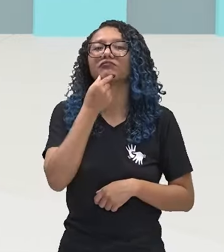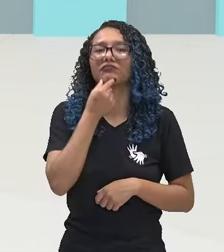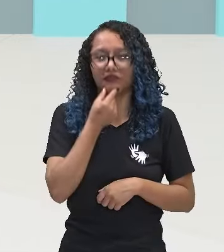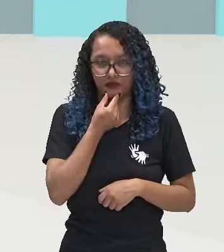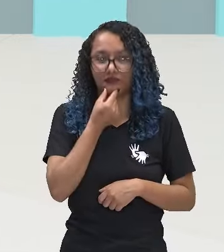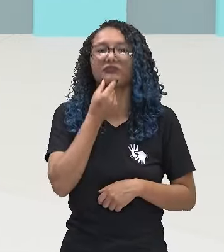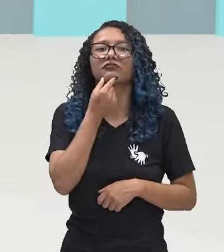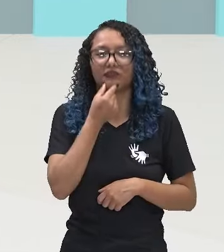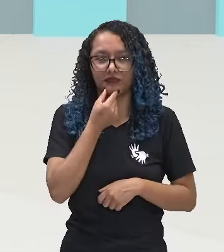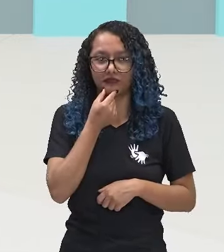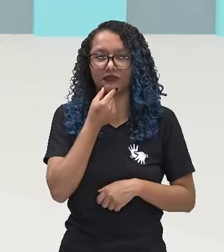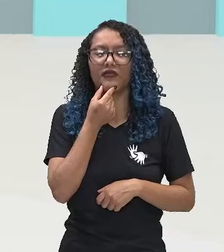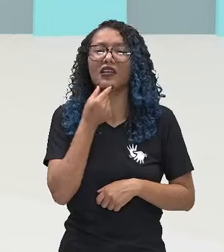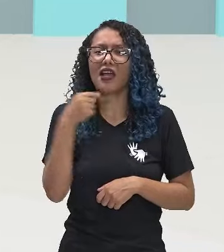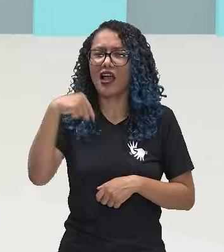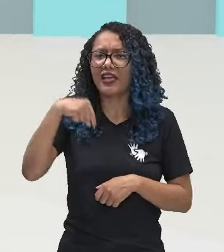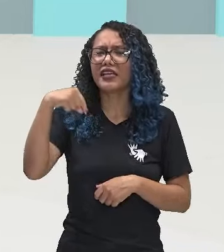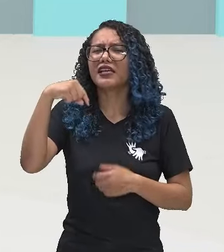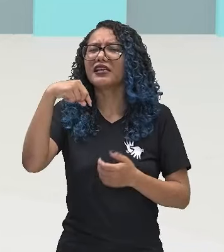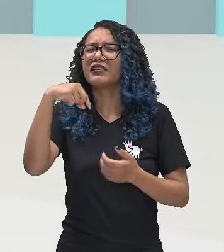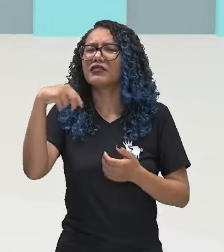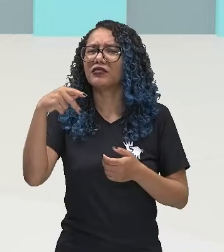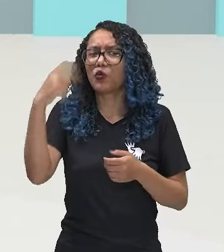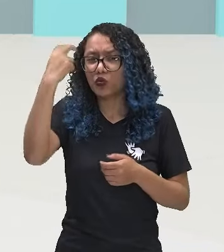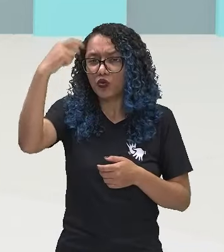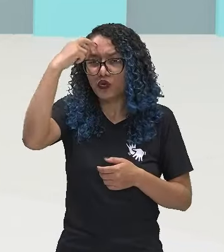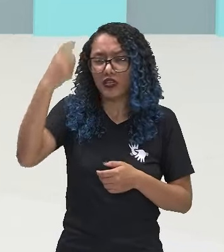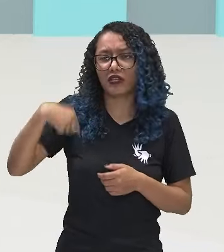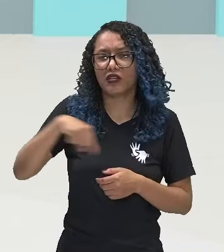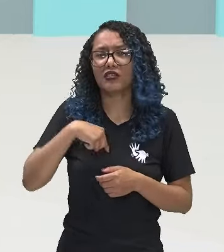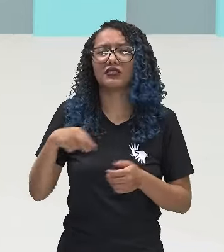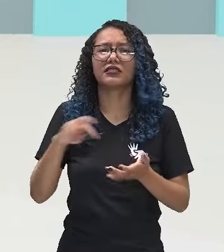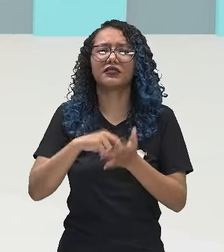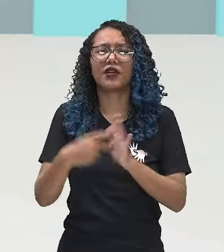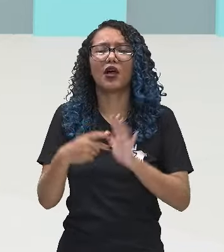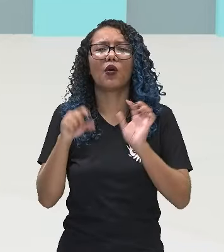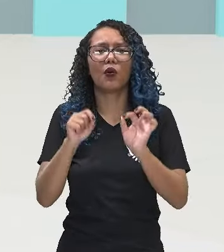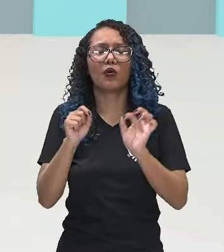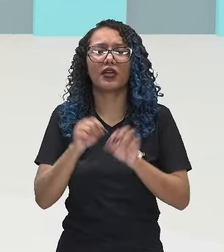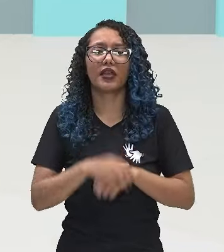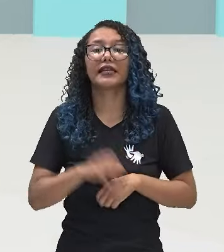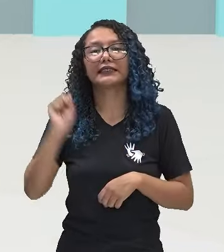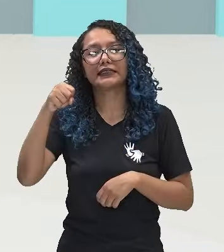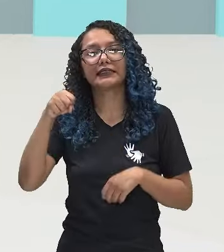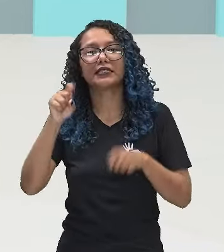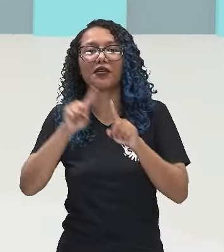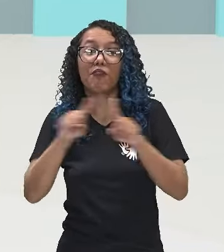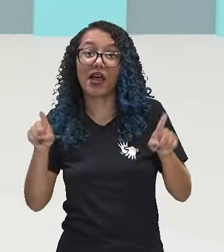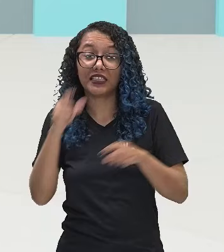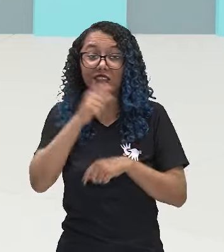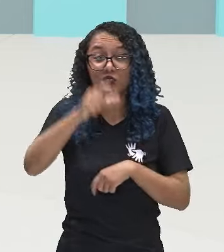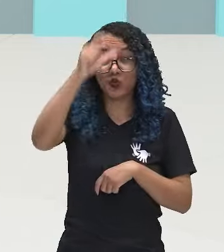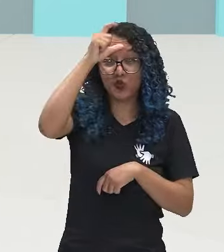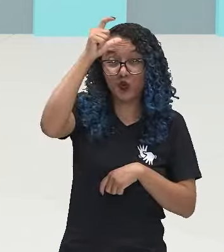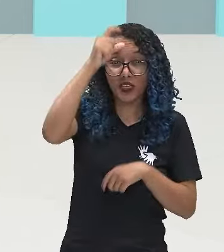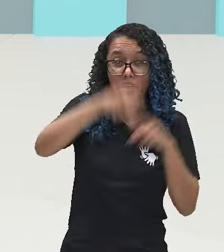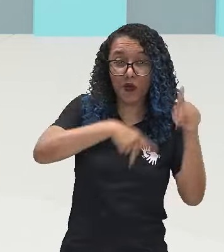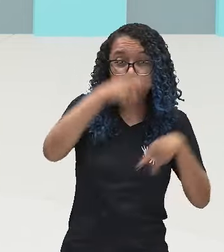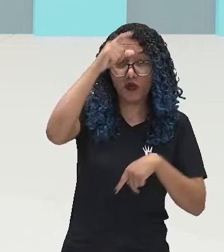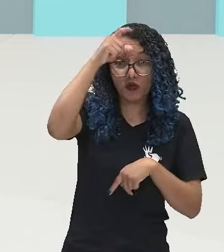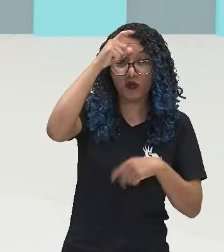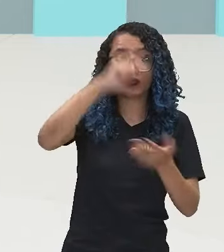corresponde ao nosso sim, mas entre os turcos corresponde a não. Então, veja aí a diferença de